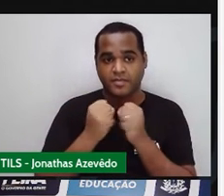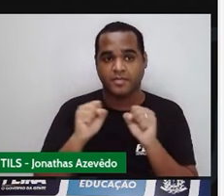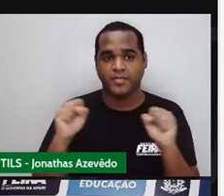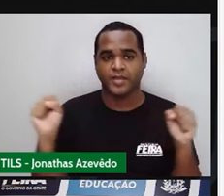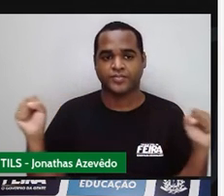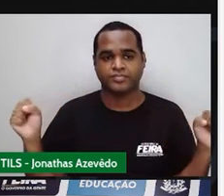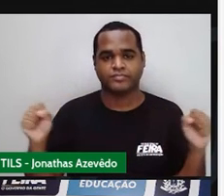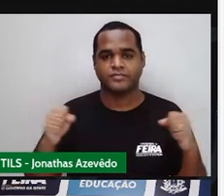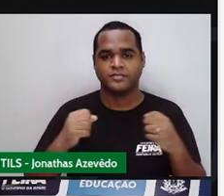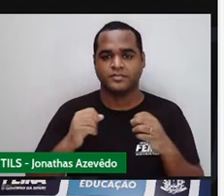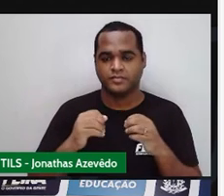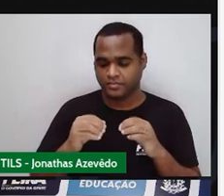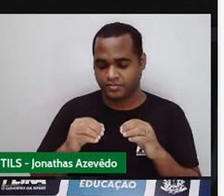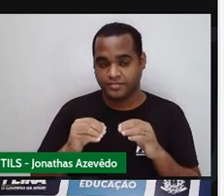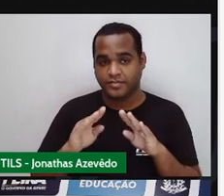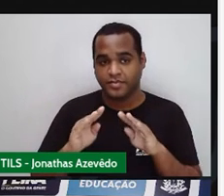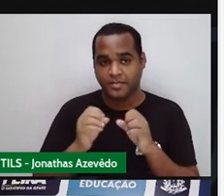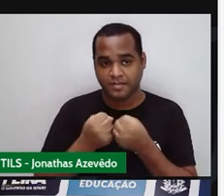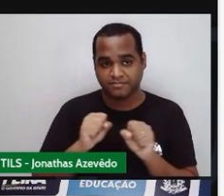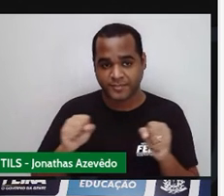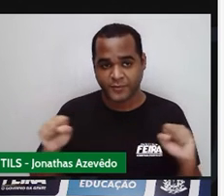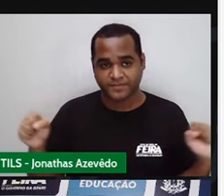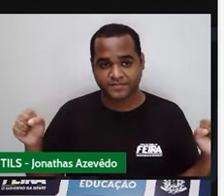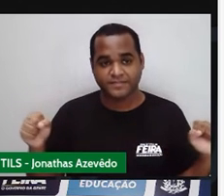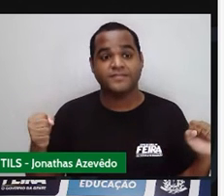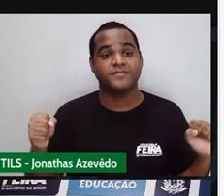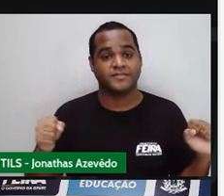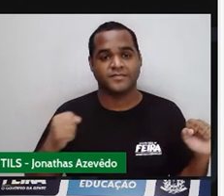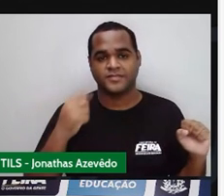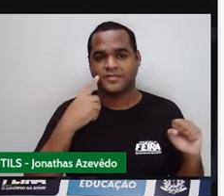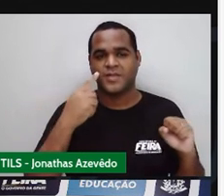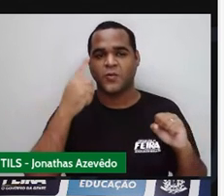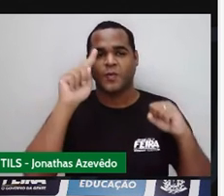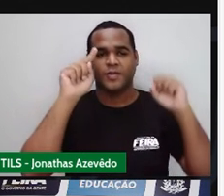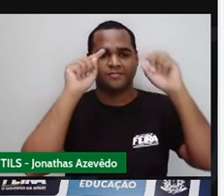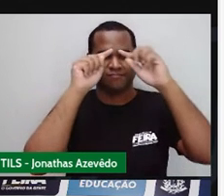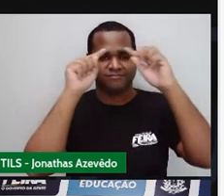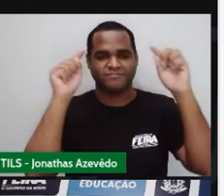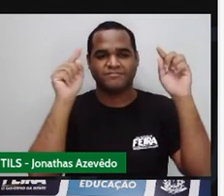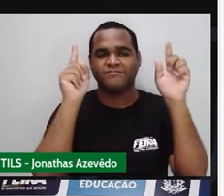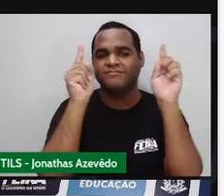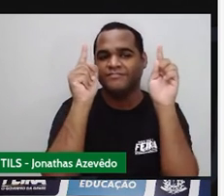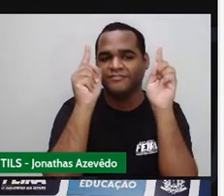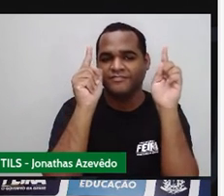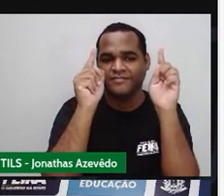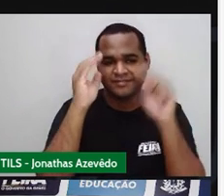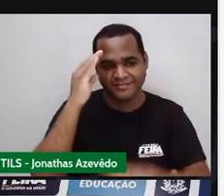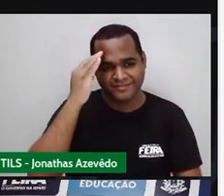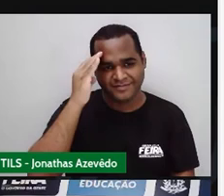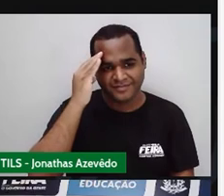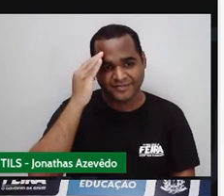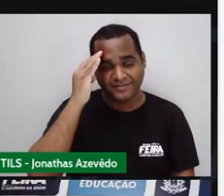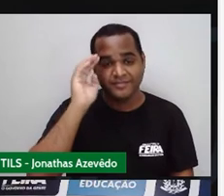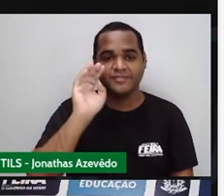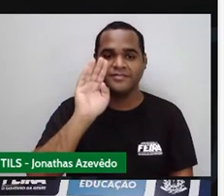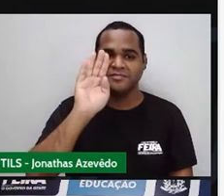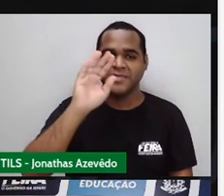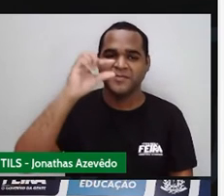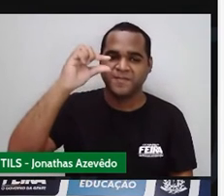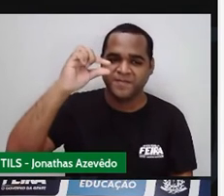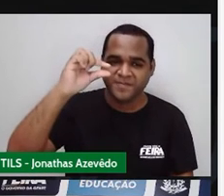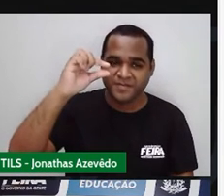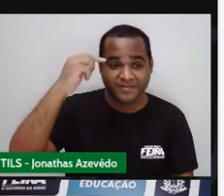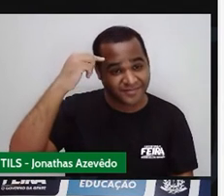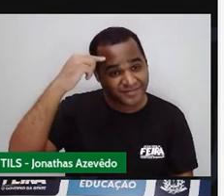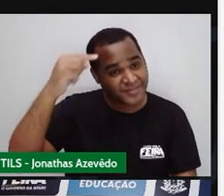base maior. Por que base maior? Porque lá em cima a gente tem uma base menor. Então, esse Bzinho, esse